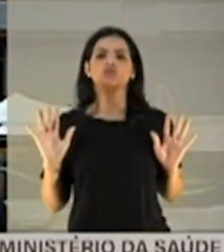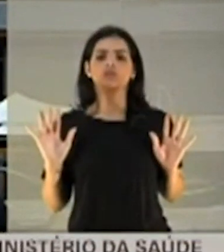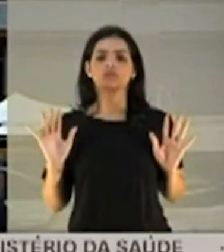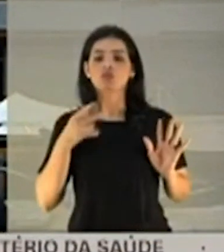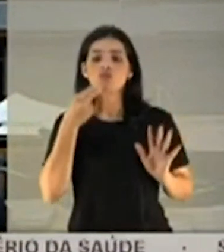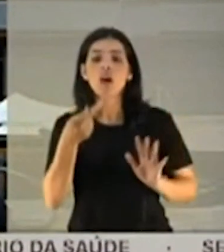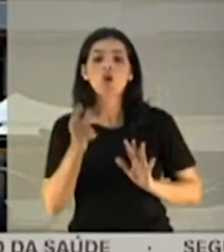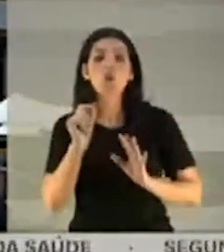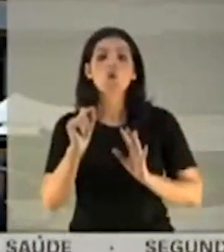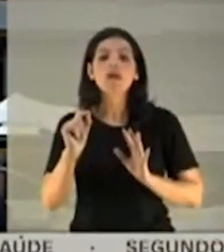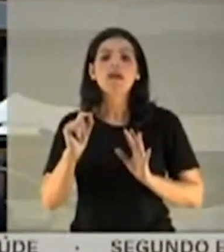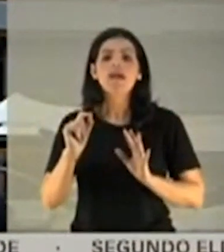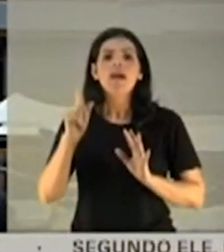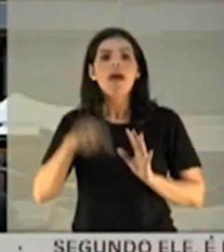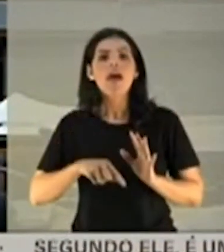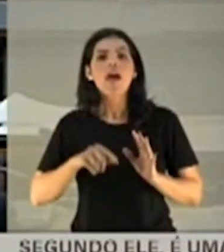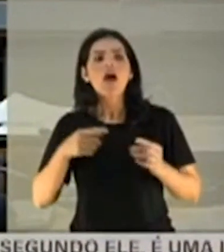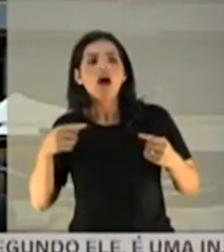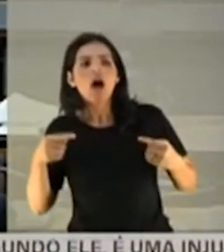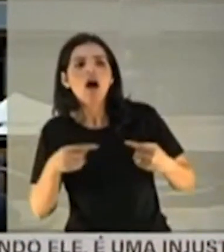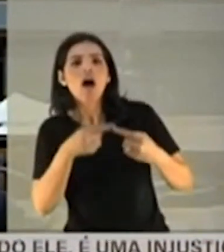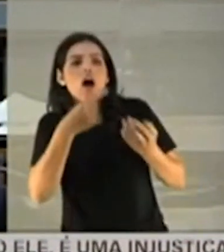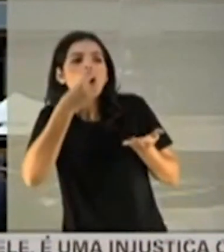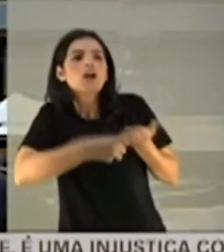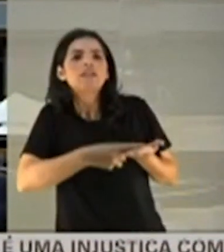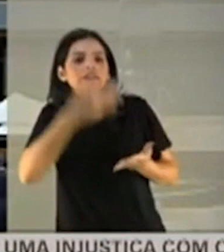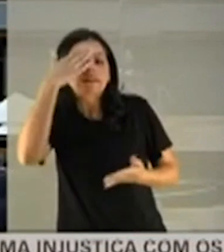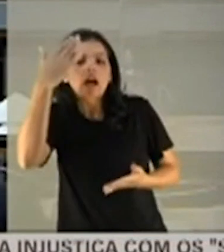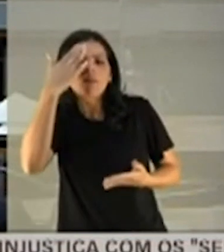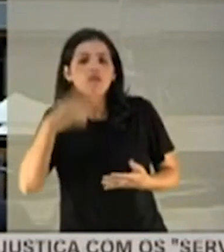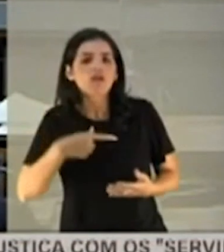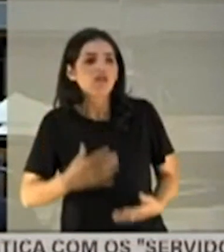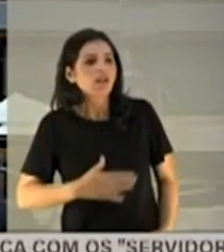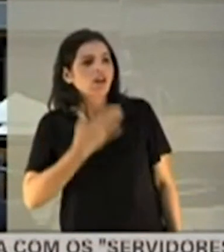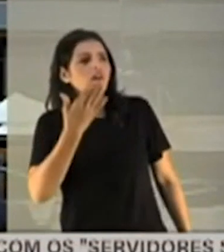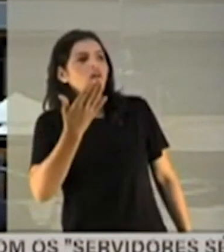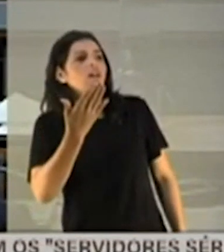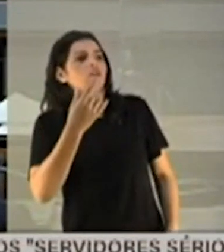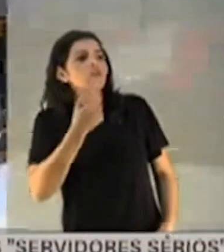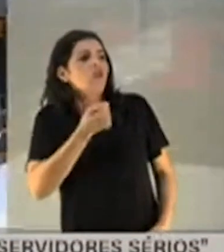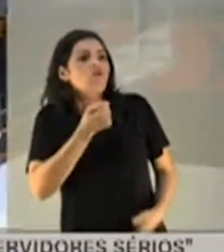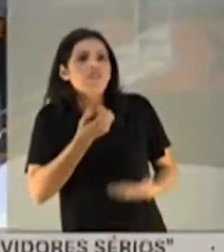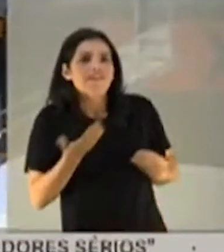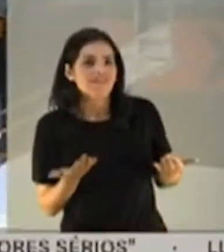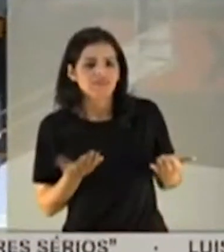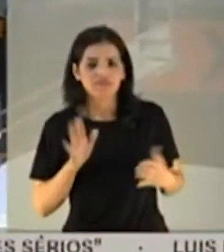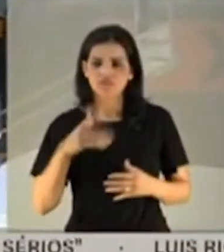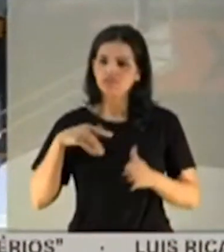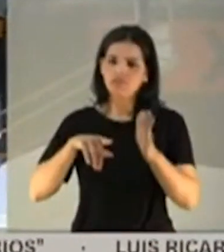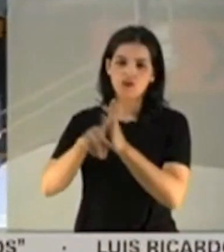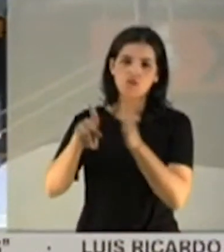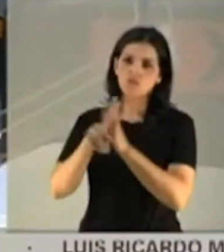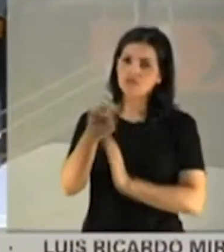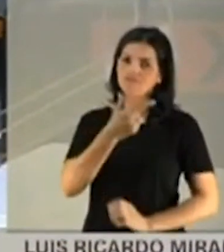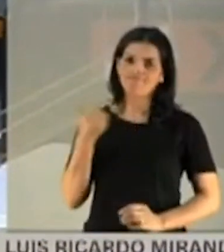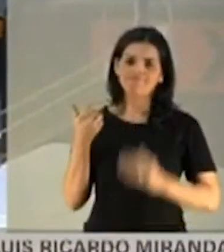foi uma ação de conivência, foi uma ação de... Estou amarrado. Presidente, não tenho mais perguntas.